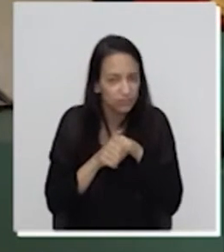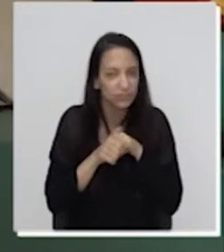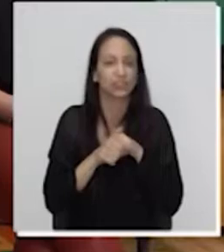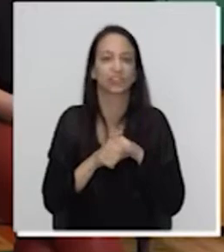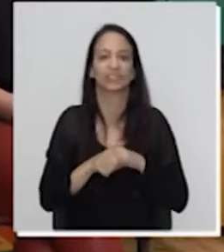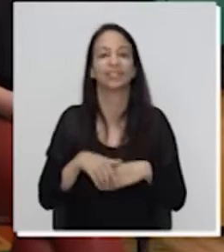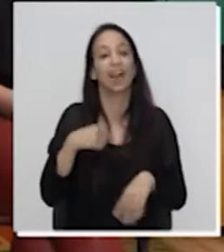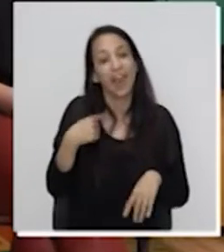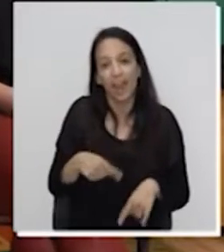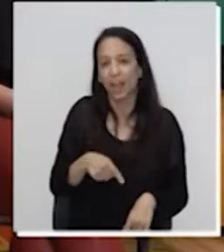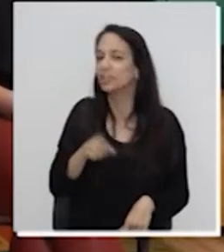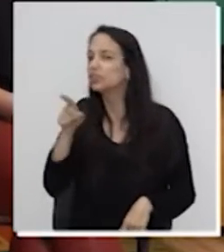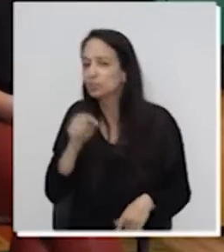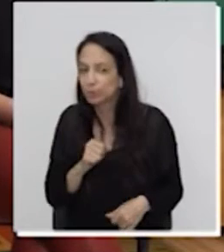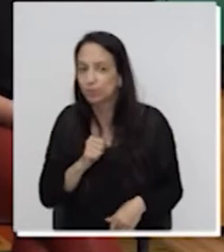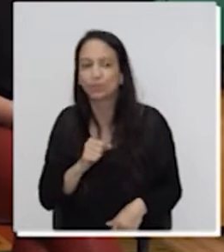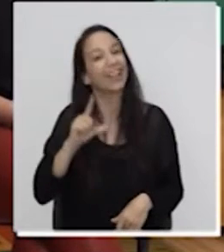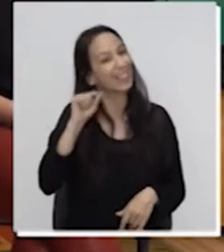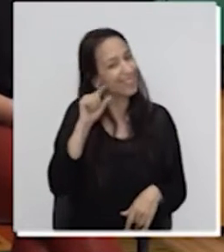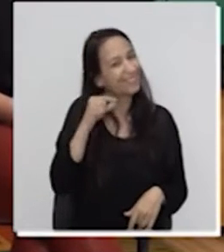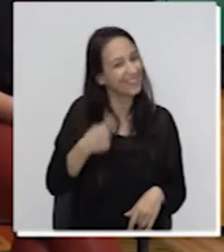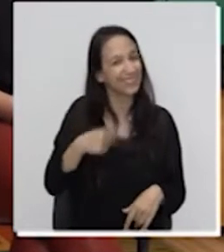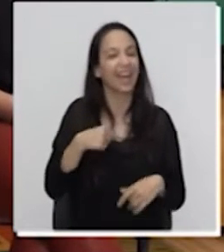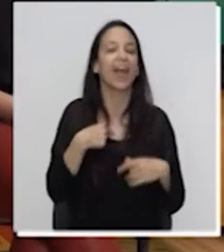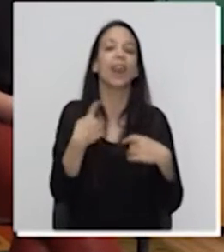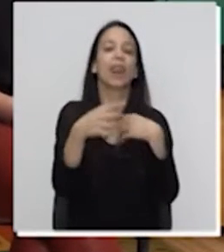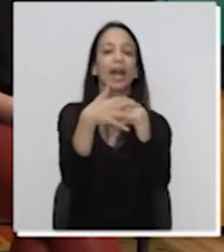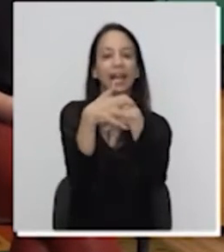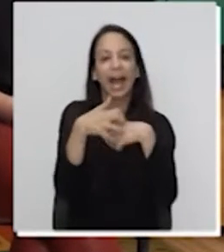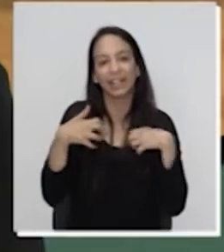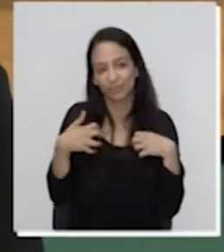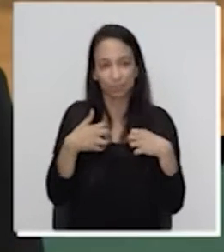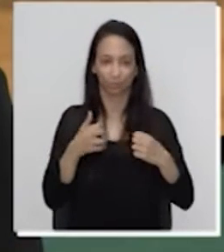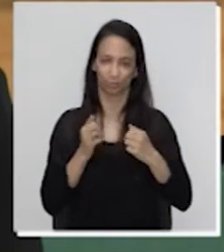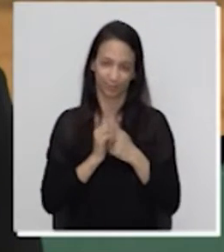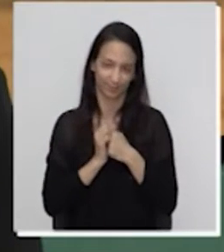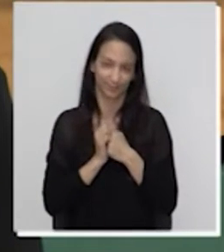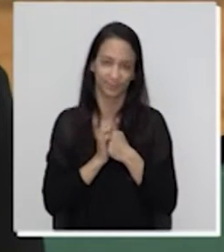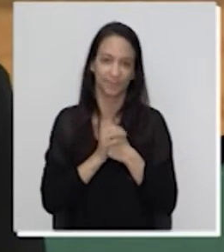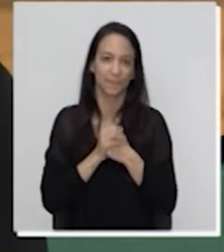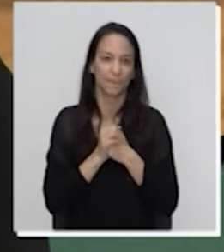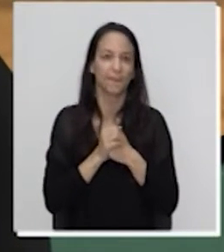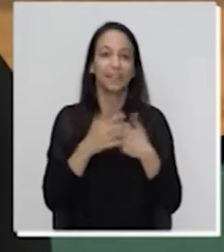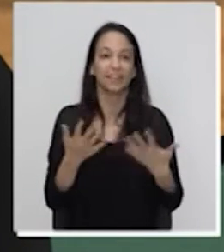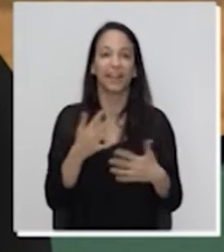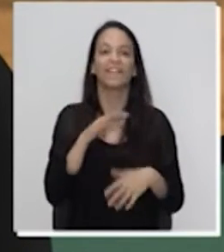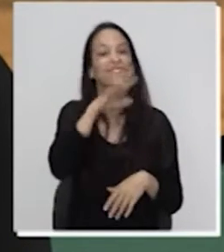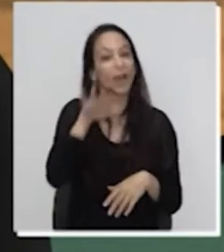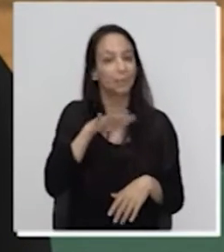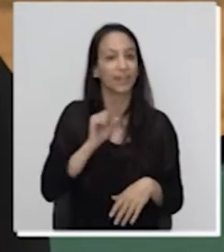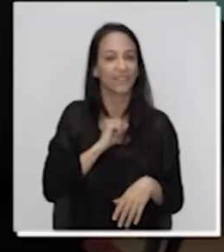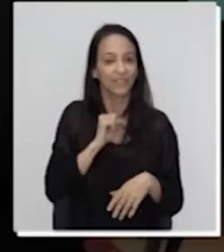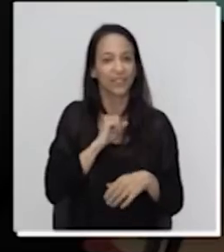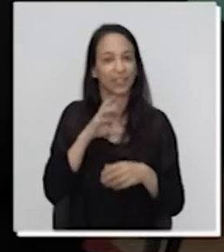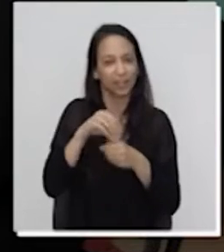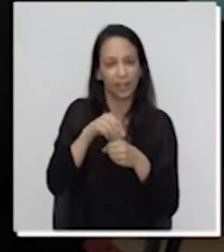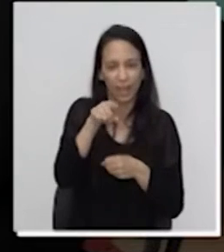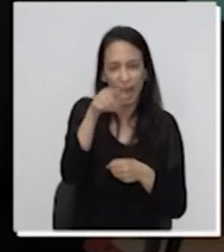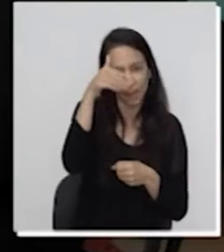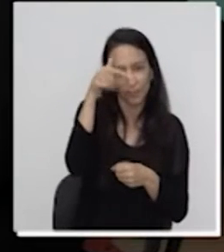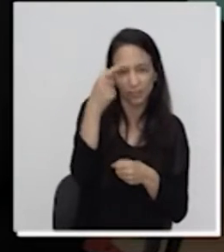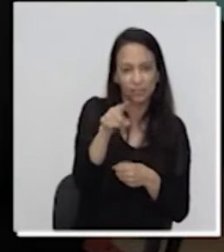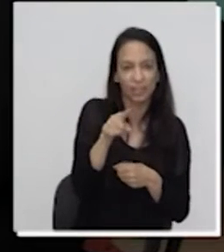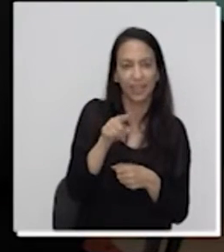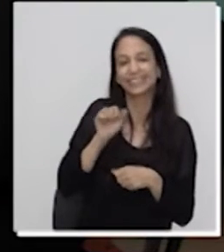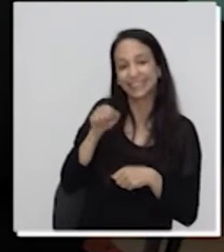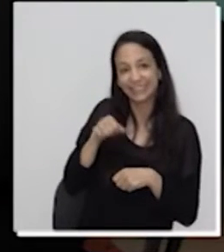Alda. Na minha também. Eu tenho um gato chamado Félix que faz parte da minha família. Na tua há algum animal? Sim,